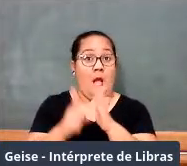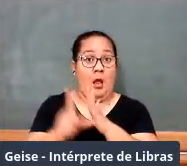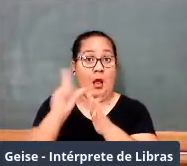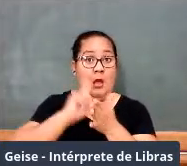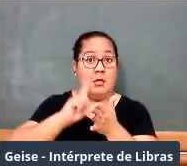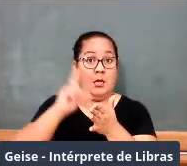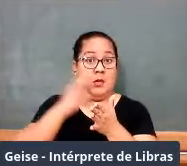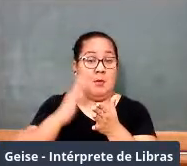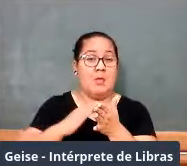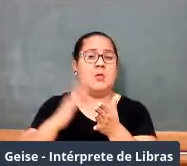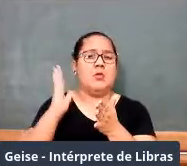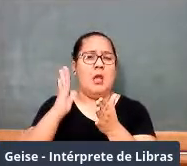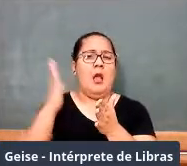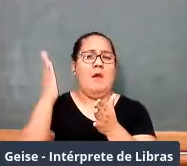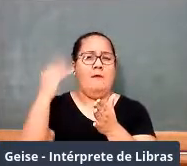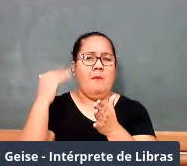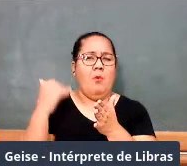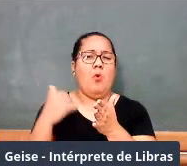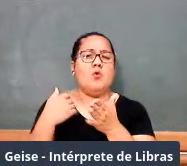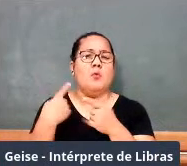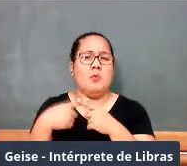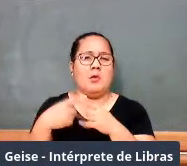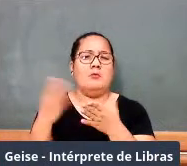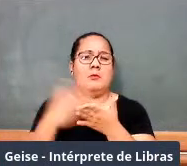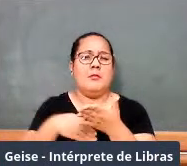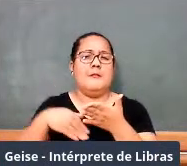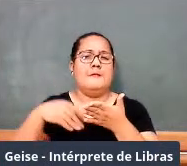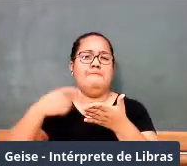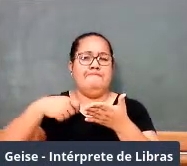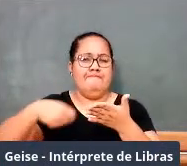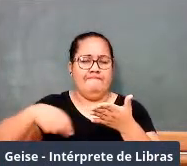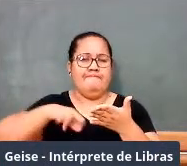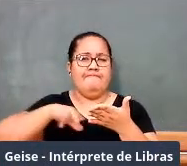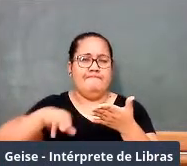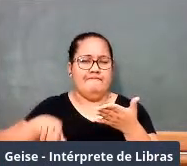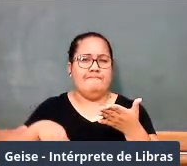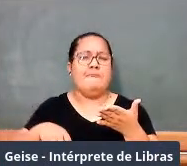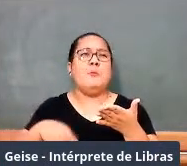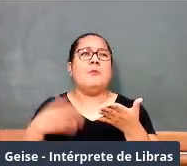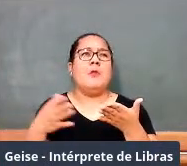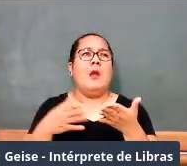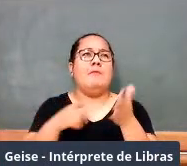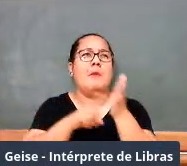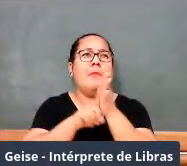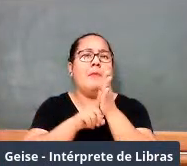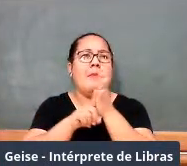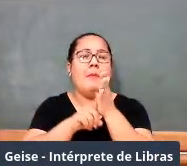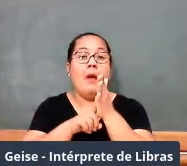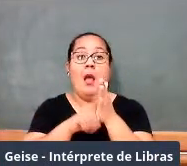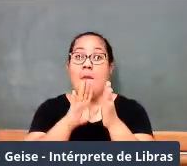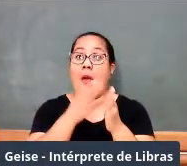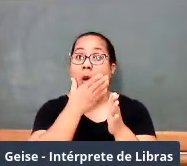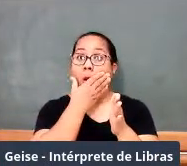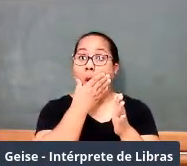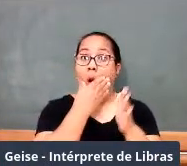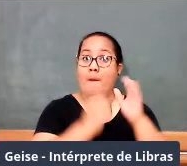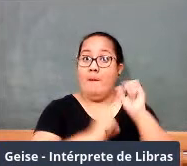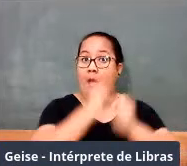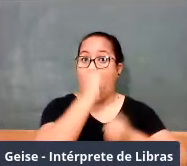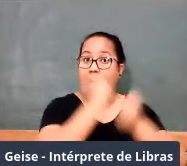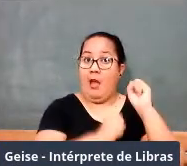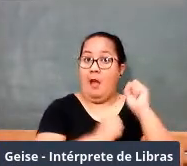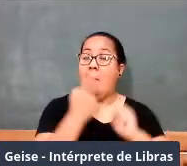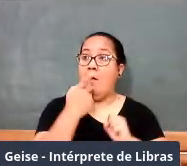autor famoso de livros didáticos, não é? E aí, a editora começou a falar para ele, olha, as coisas estão mudando aí,